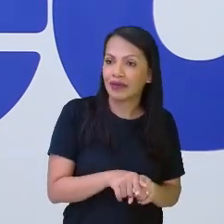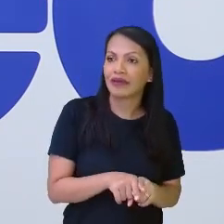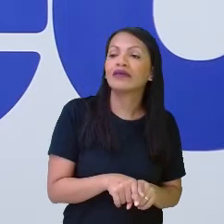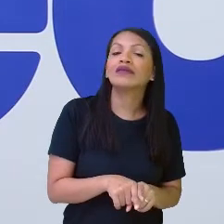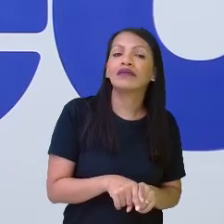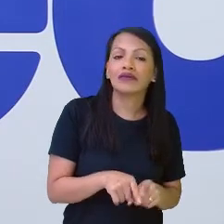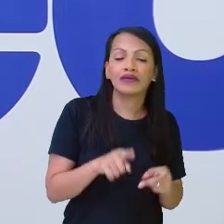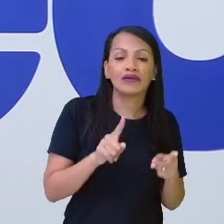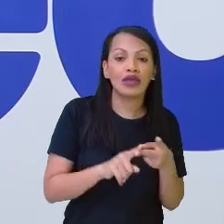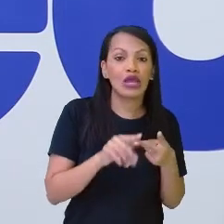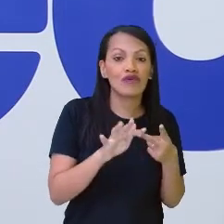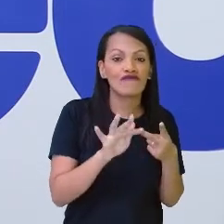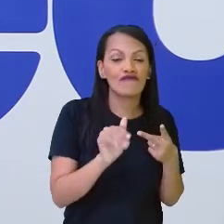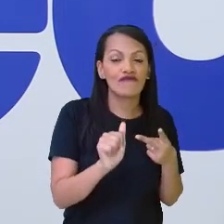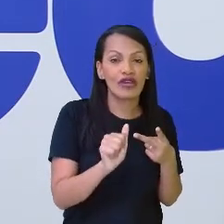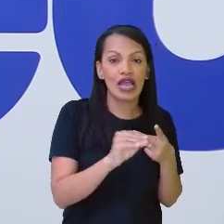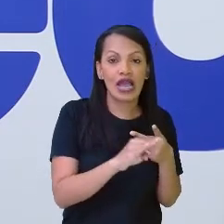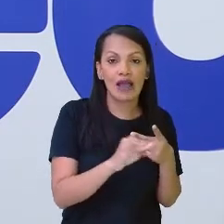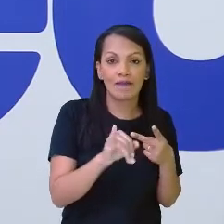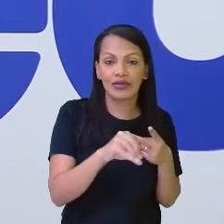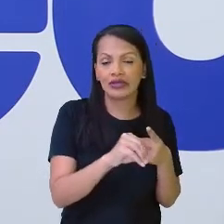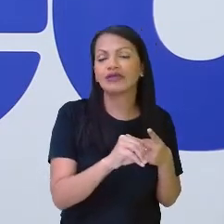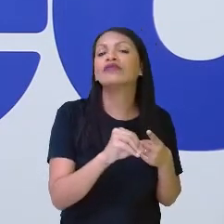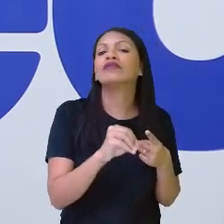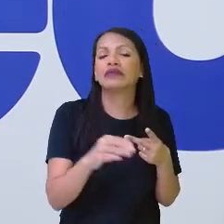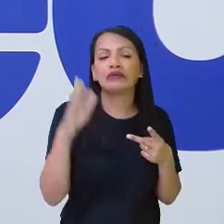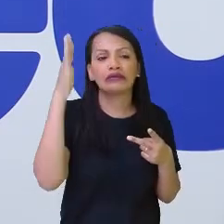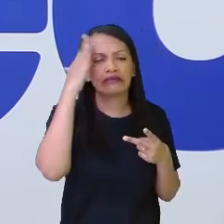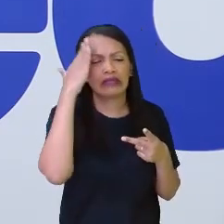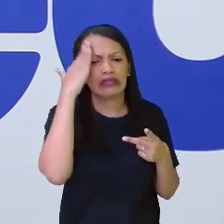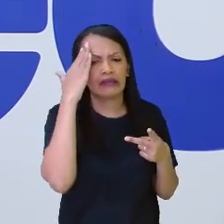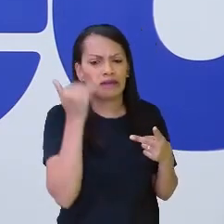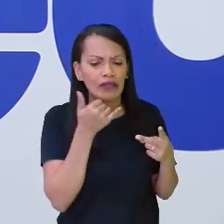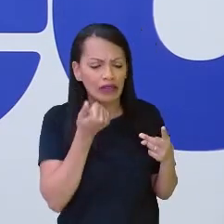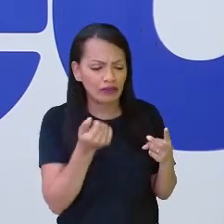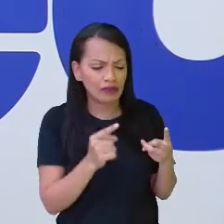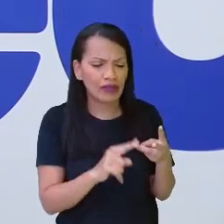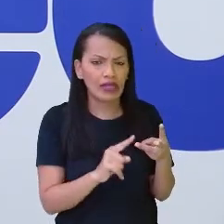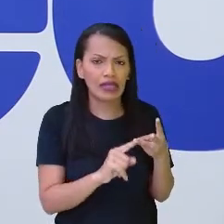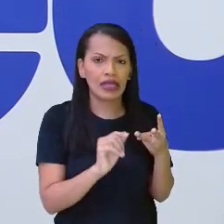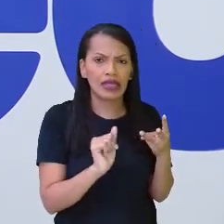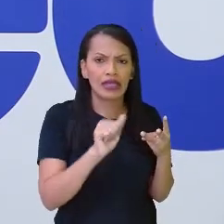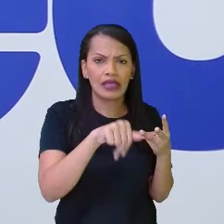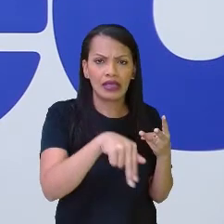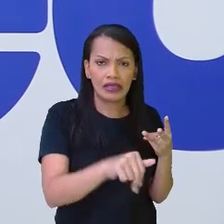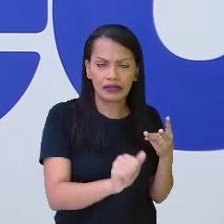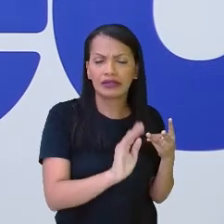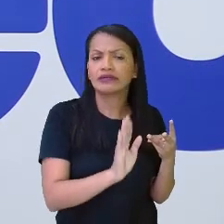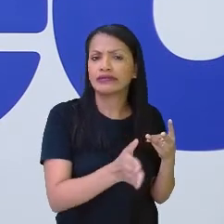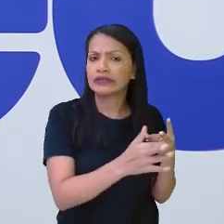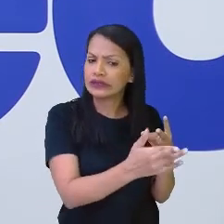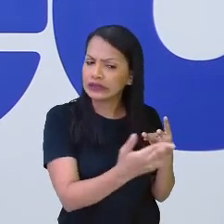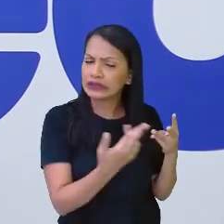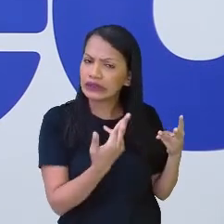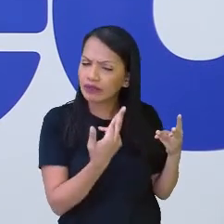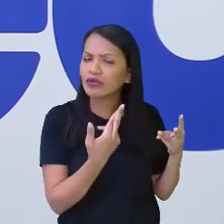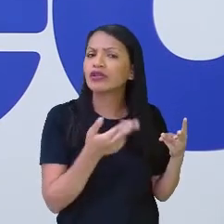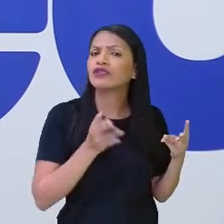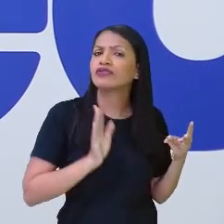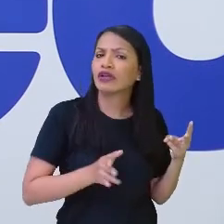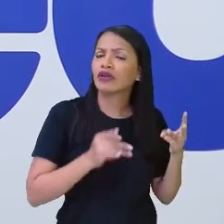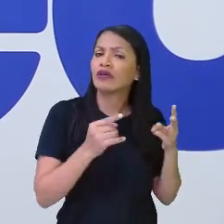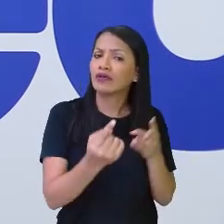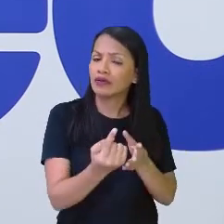O Fábio também, depois ele compreendeu. E a Ana disse naquela hora que sim, estava respondendo a pergunta